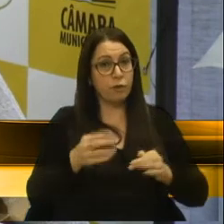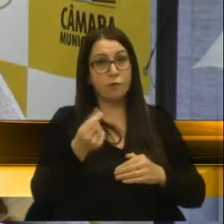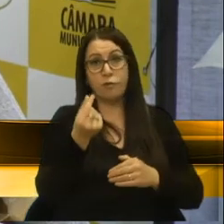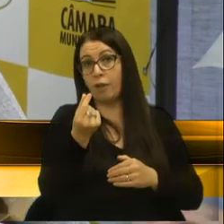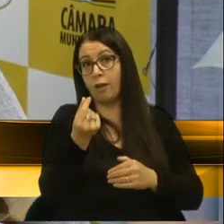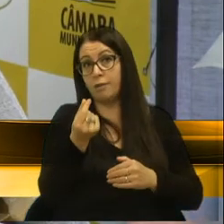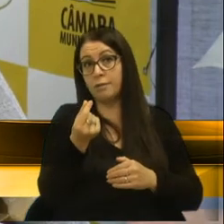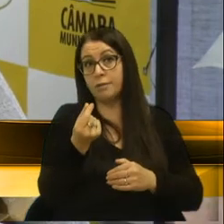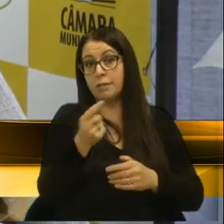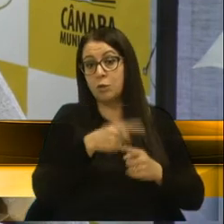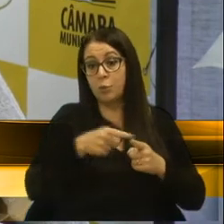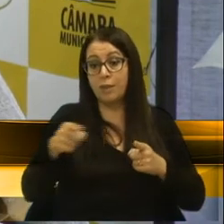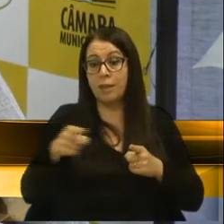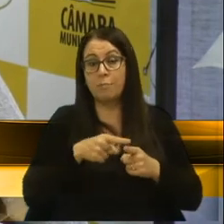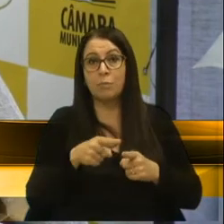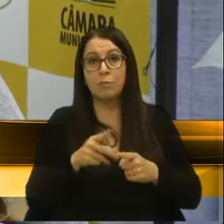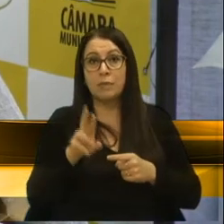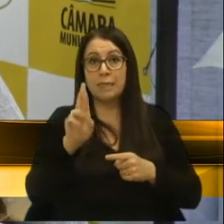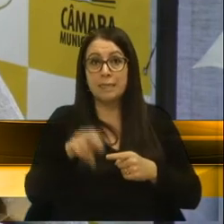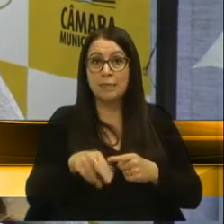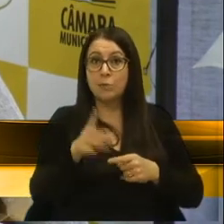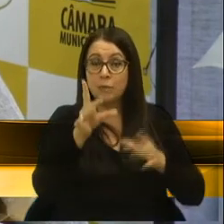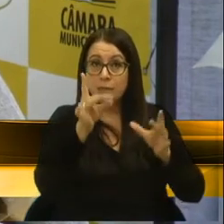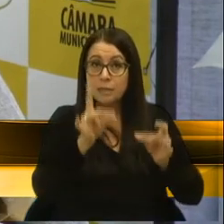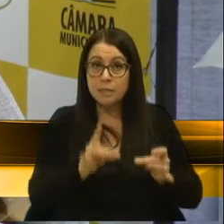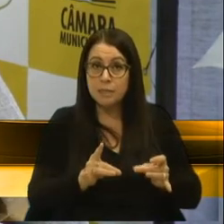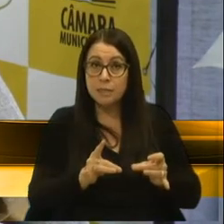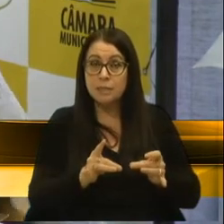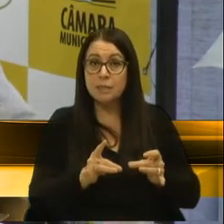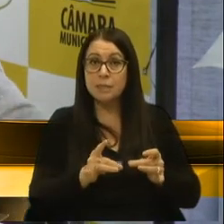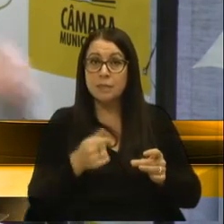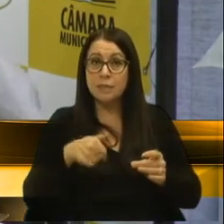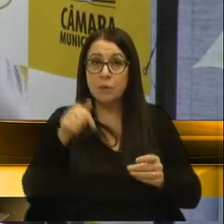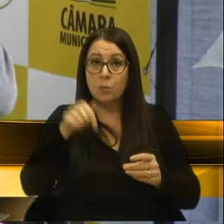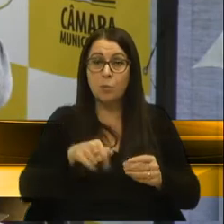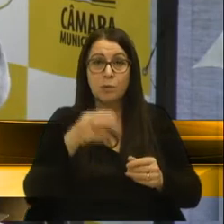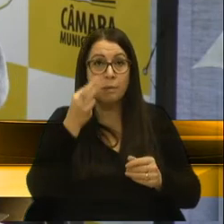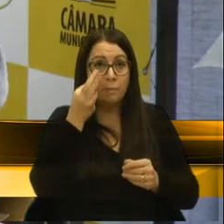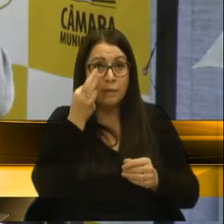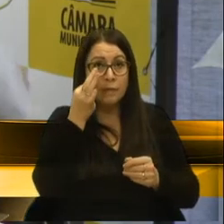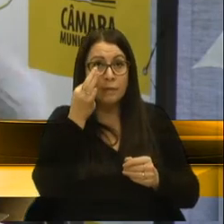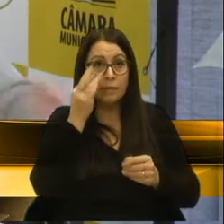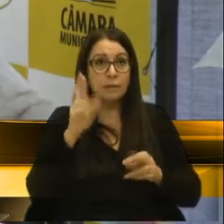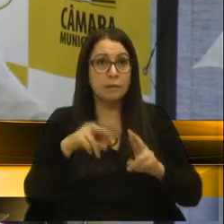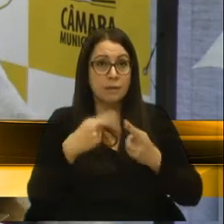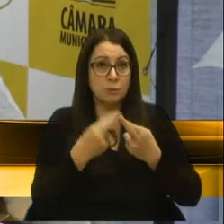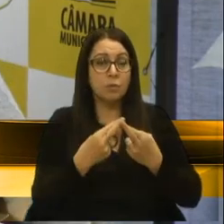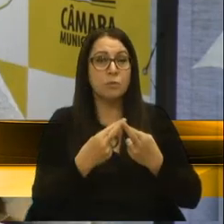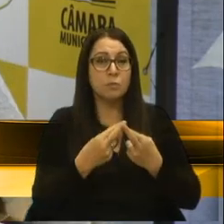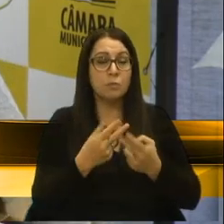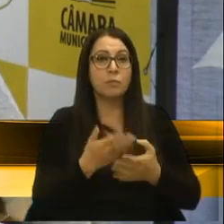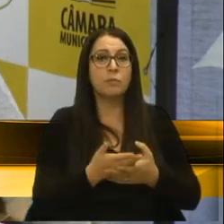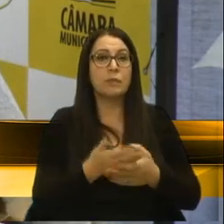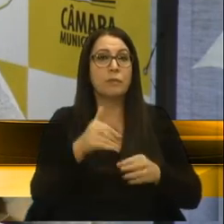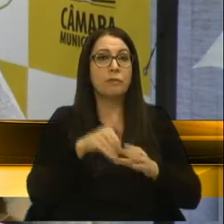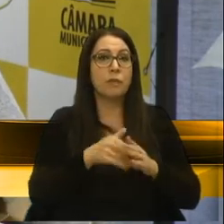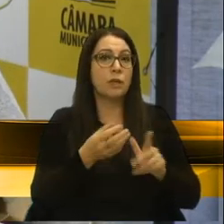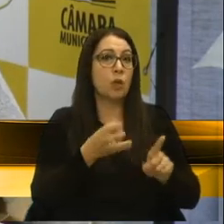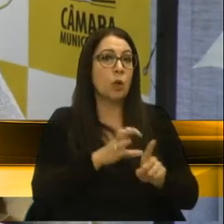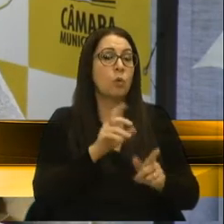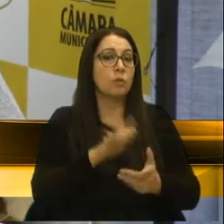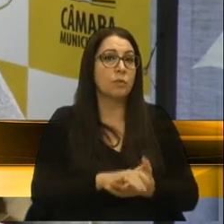nem de prazo. Então, em razão desse detalhe, é que se eu estivesse presente na sessão, eu votaria